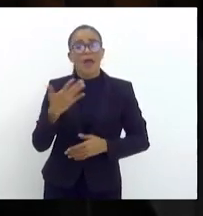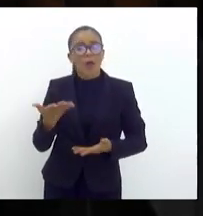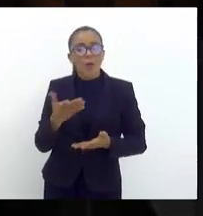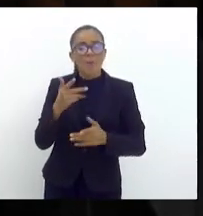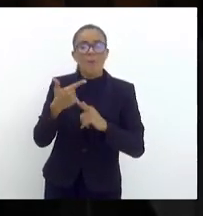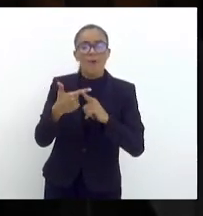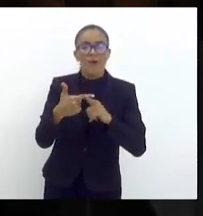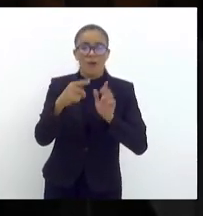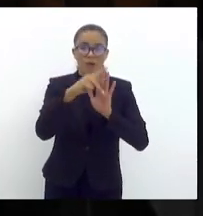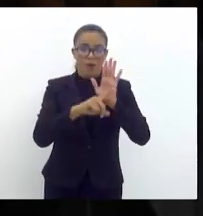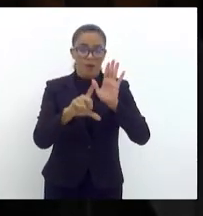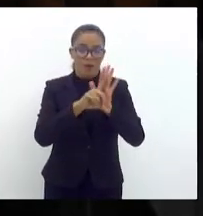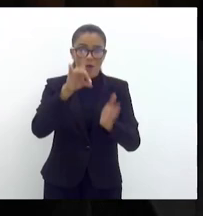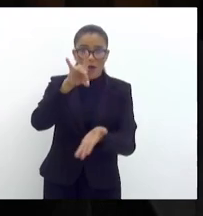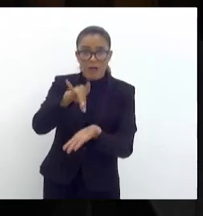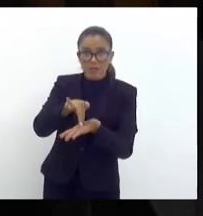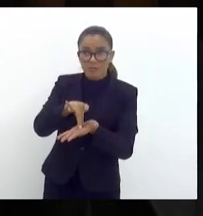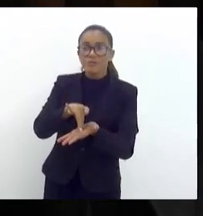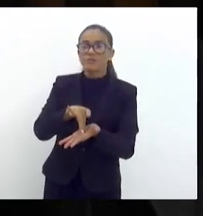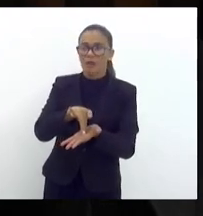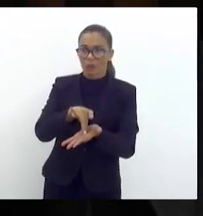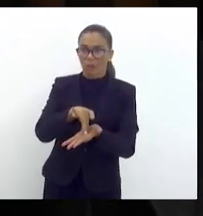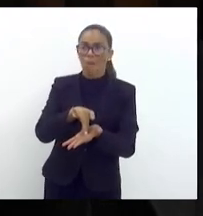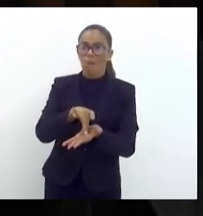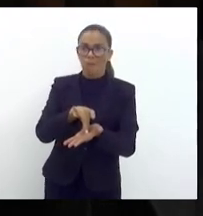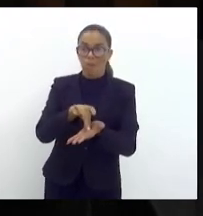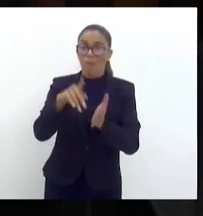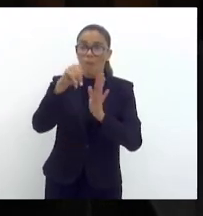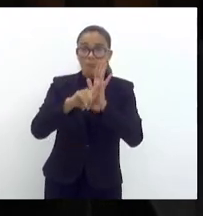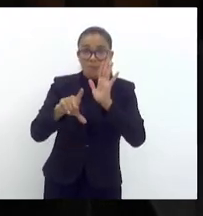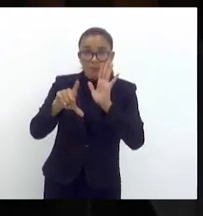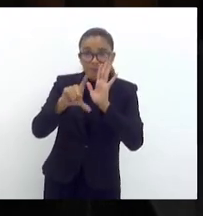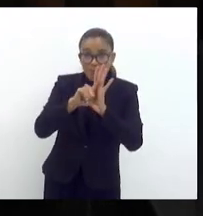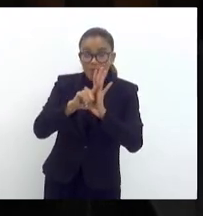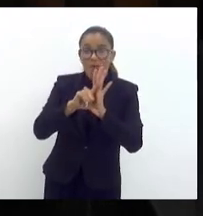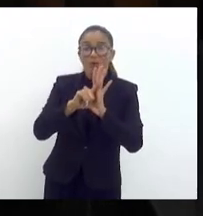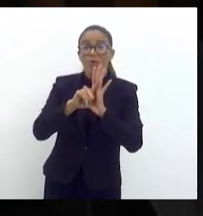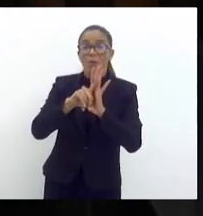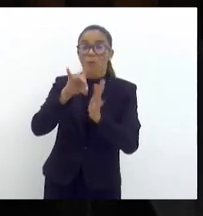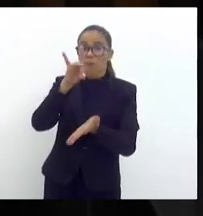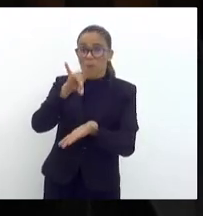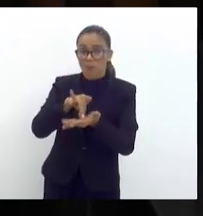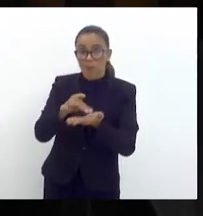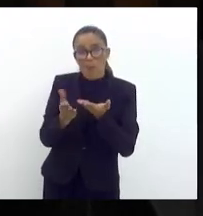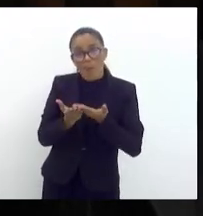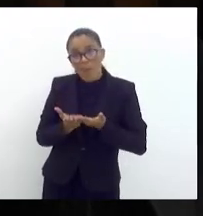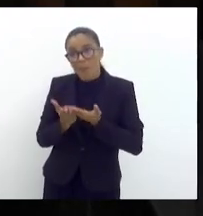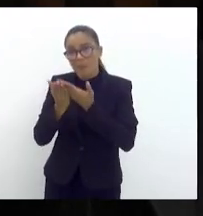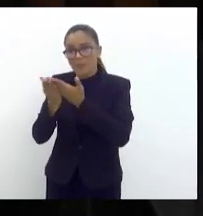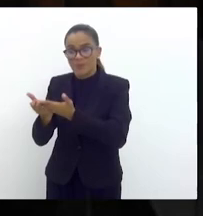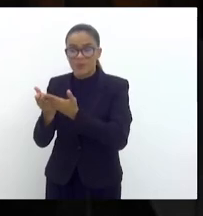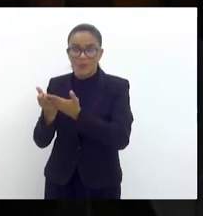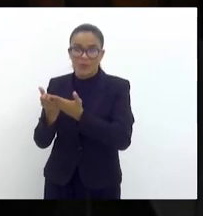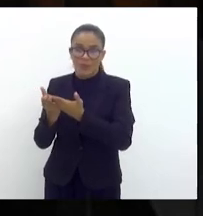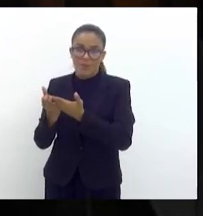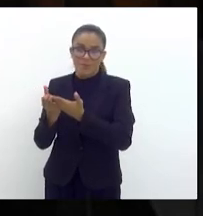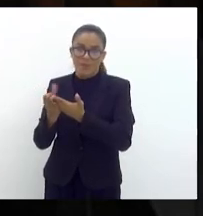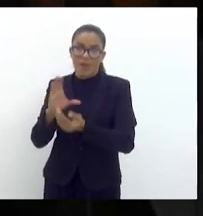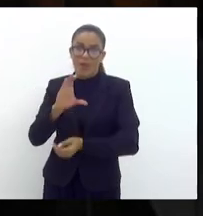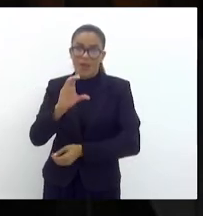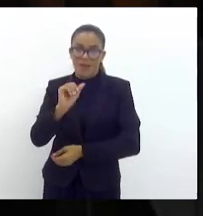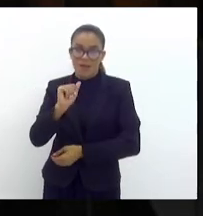projeto original, o projeto original, encaminhado à Câmara Federal,